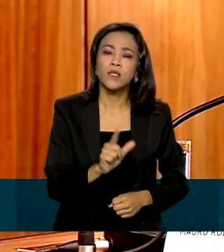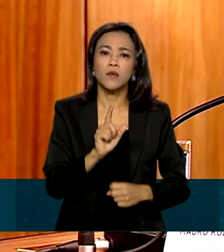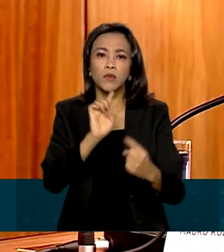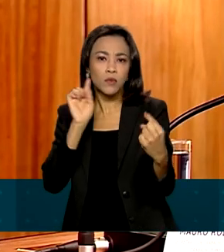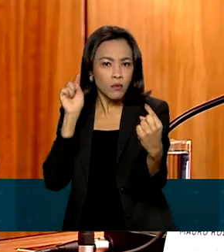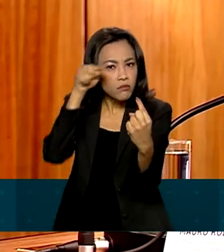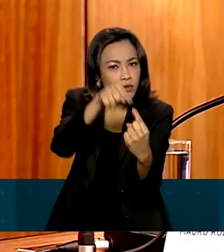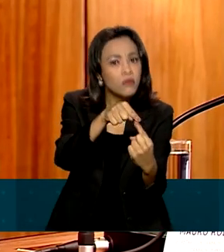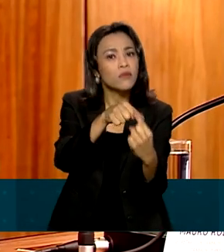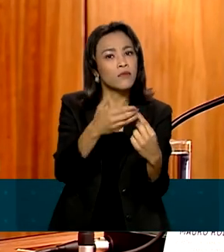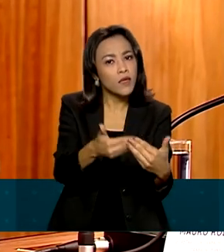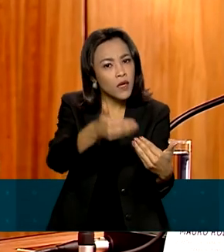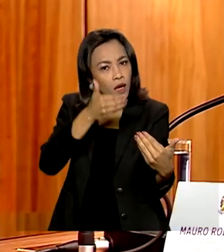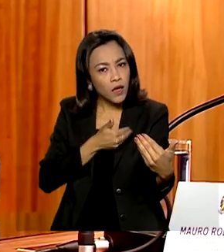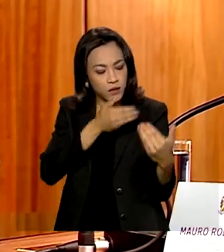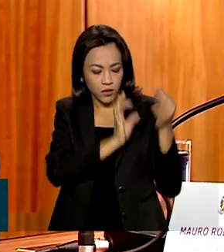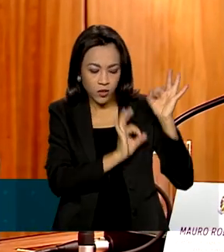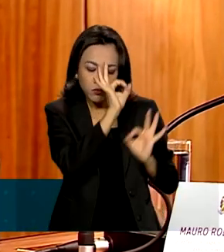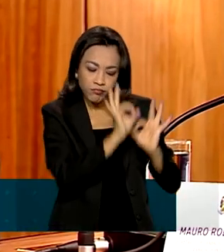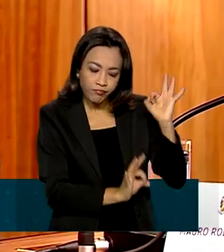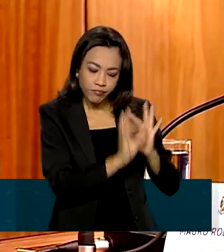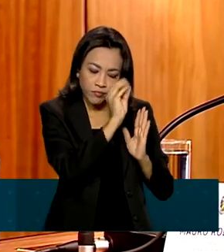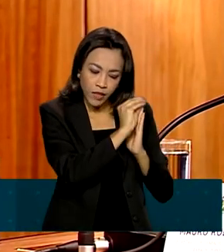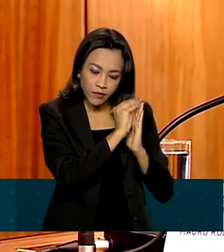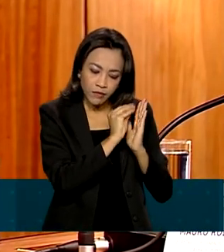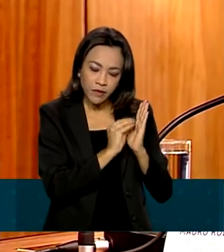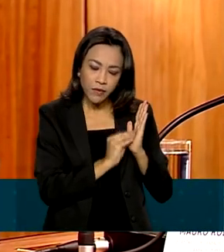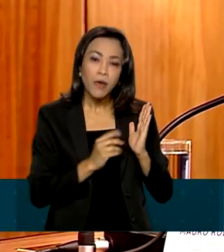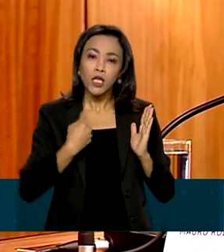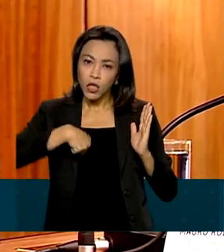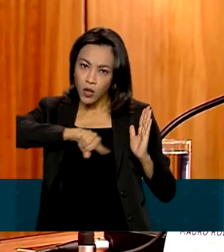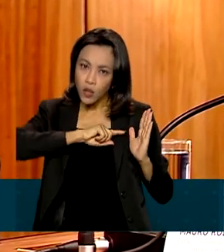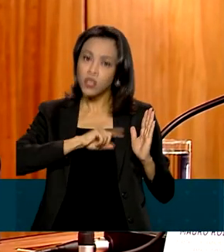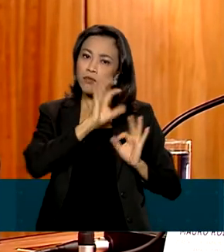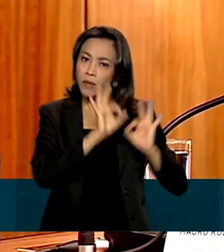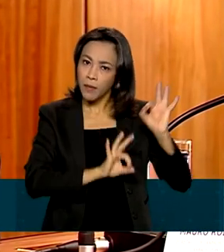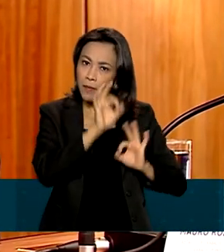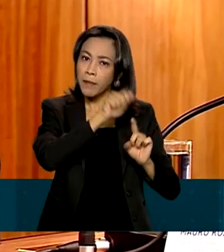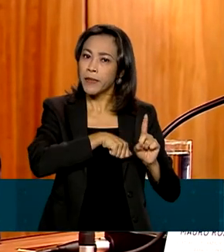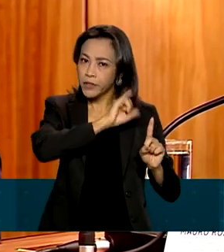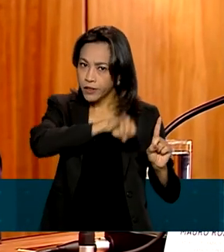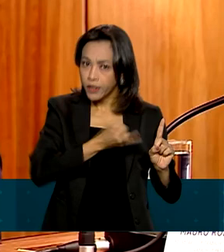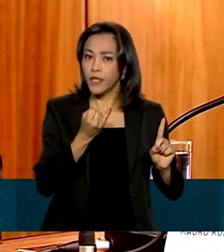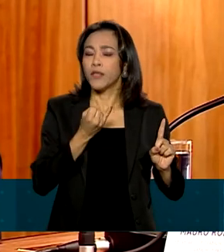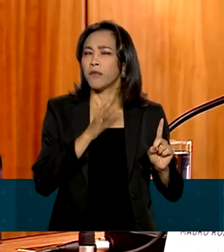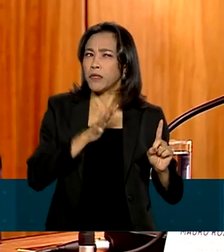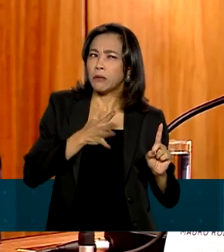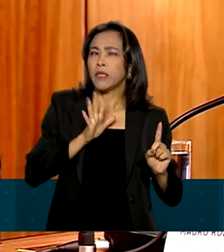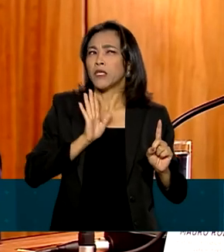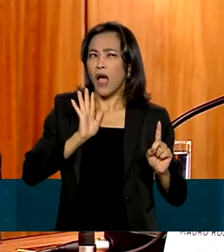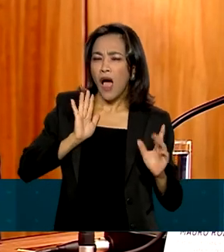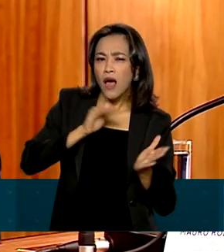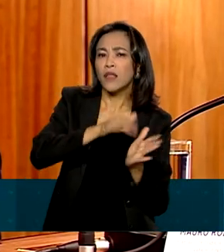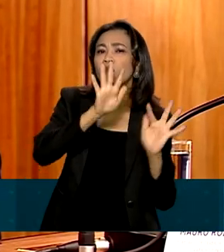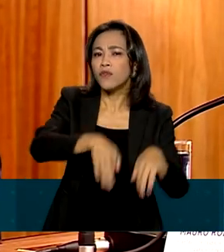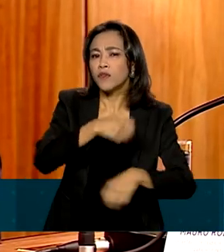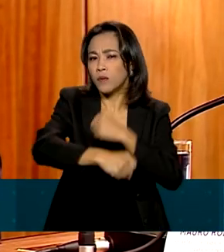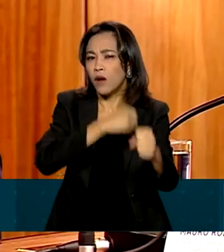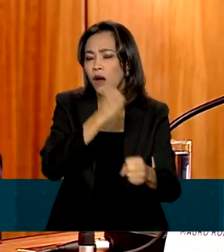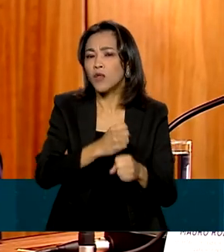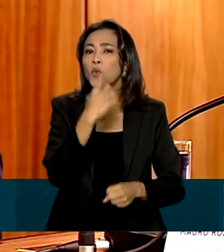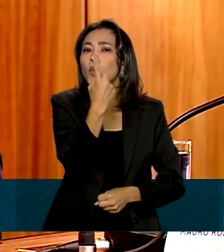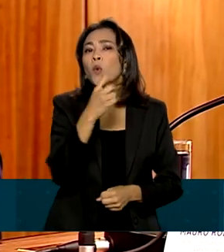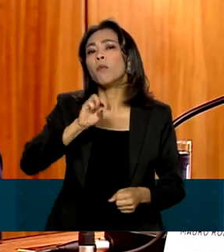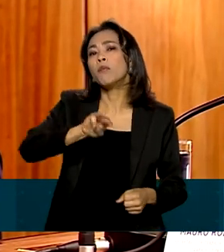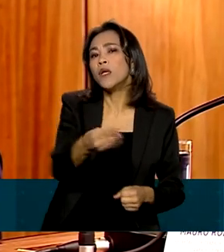meta que nós desenhamos no início do ano. Que nós tínhamos feito uma meta em janeiro de mais ou menos, chegar ao final do ano, com mais ou menos 1